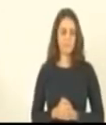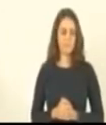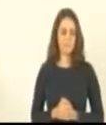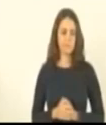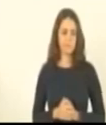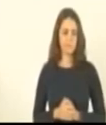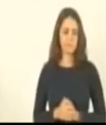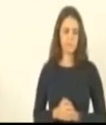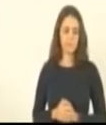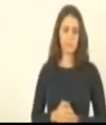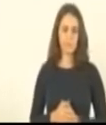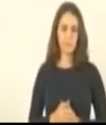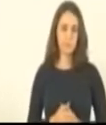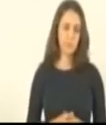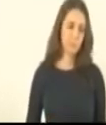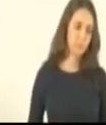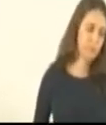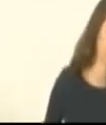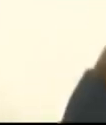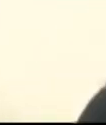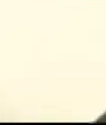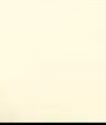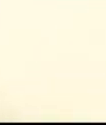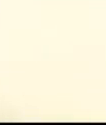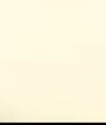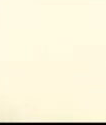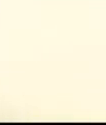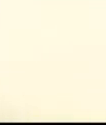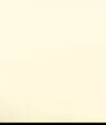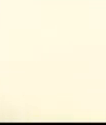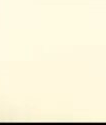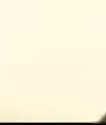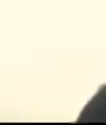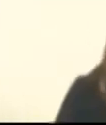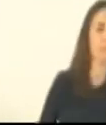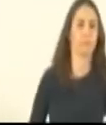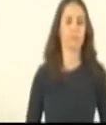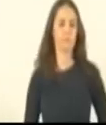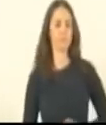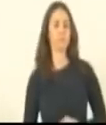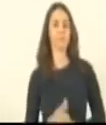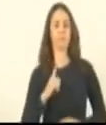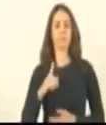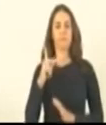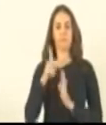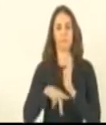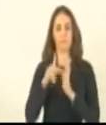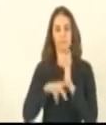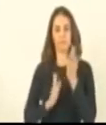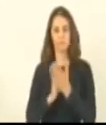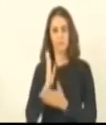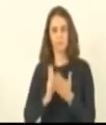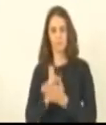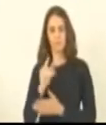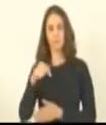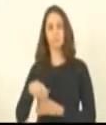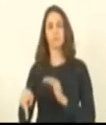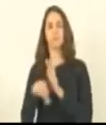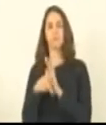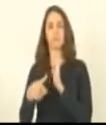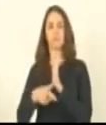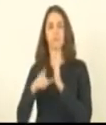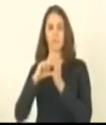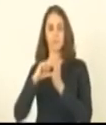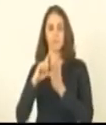extraordinária na primeira sessão sete vetos do governo a projetos aprovados pela legislatura anterior